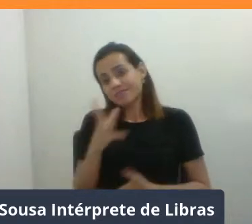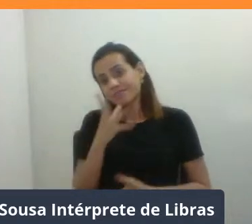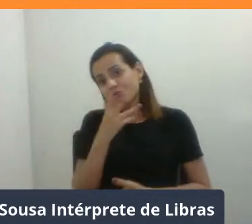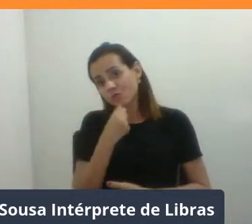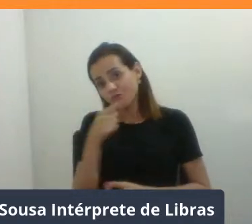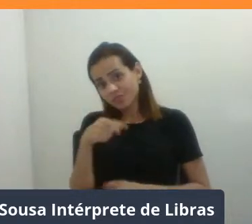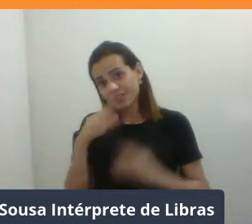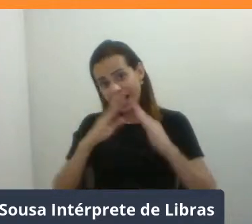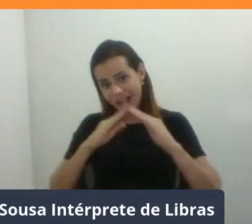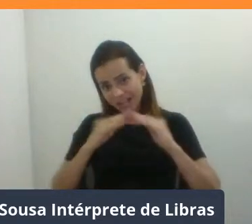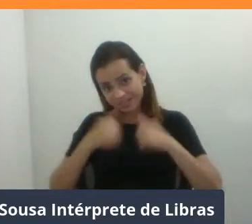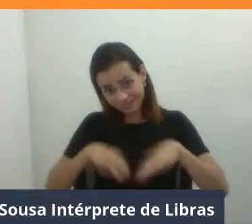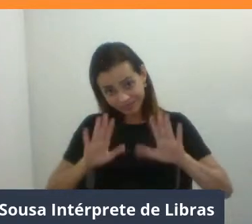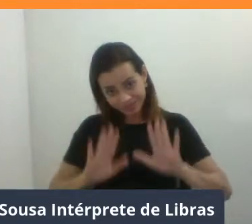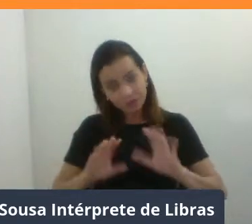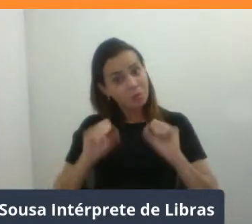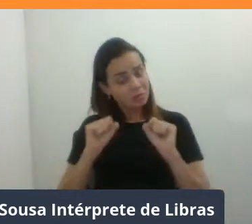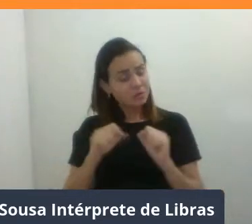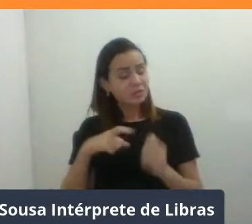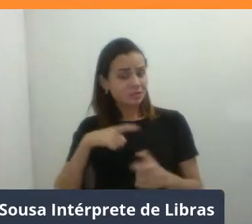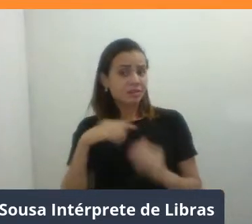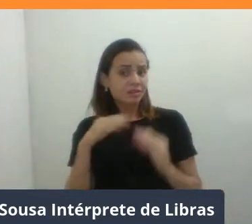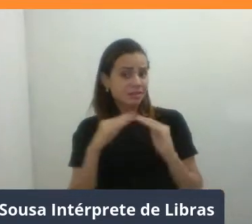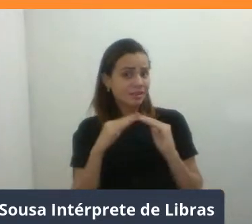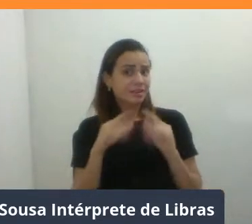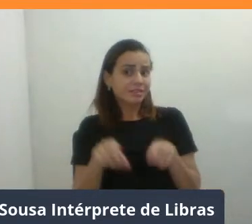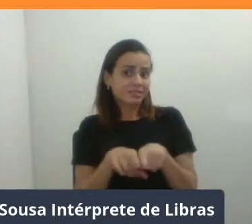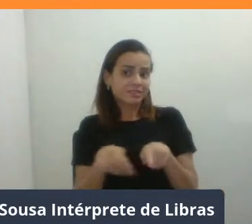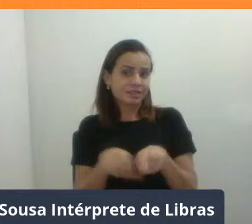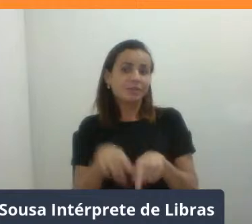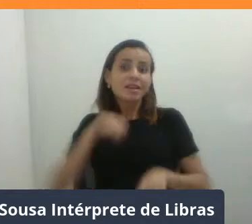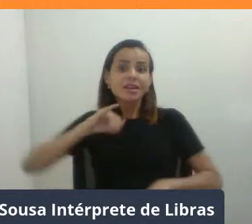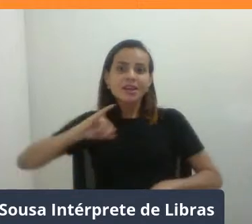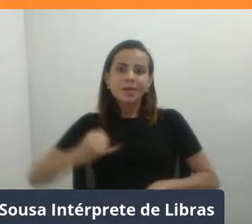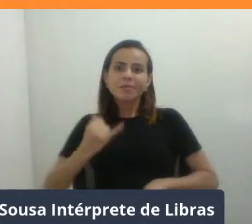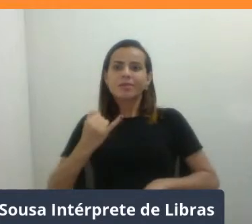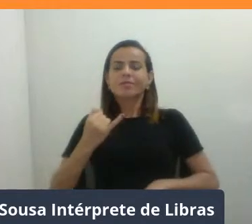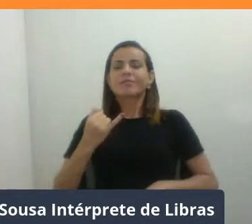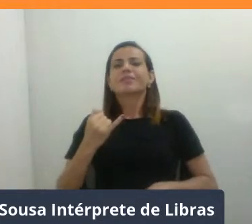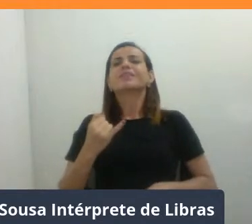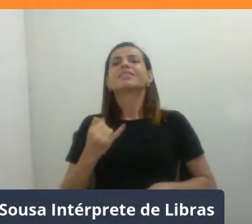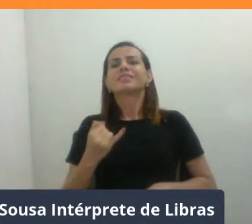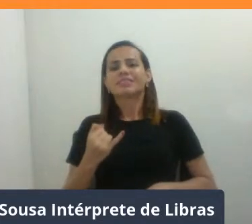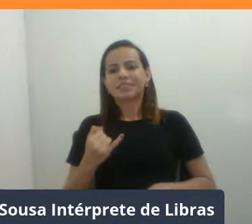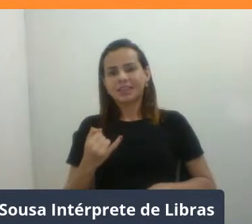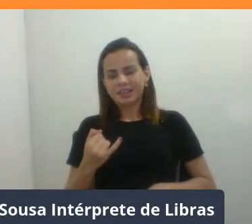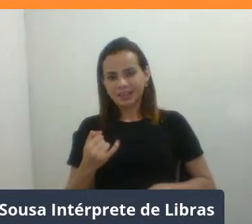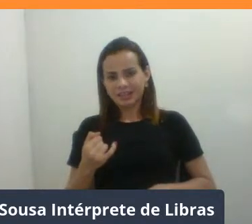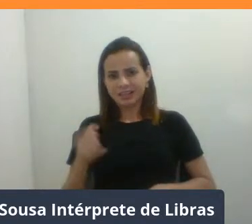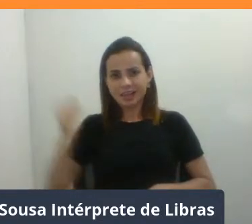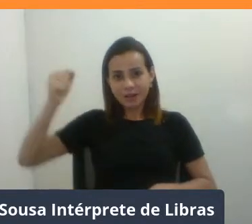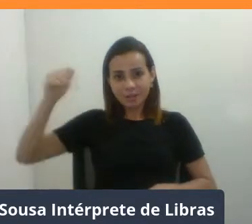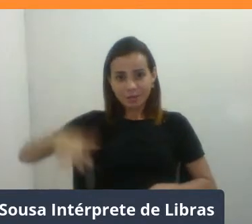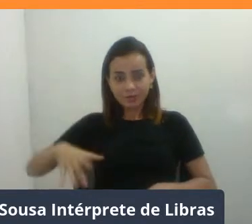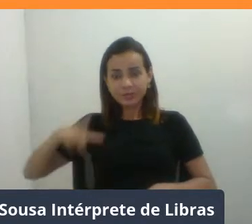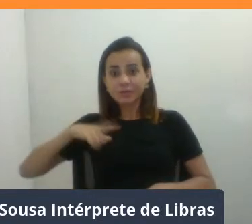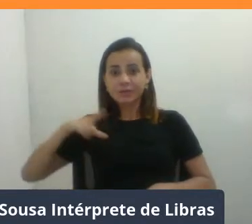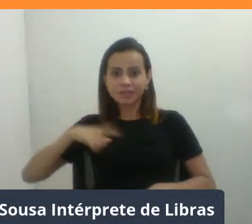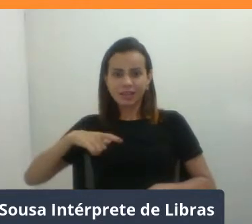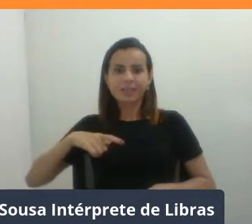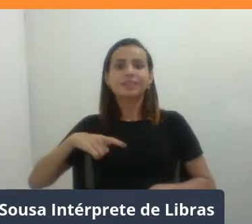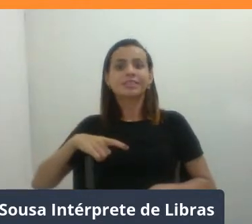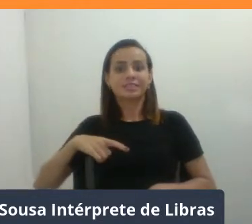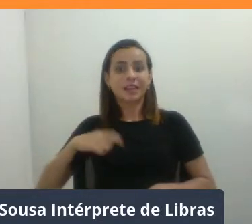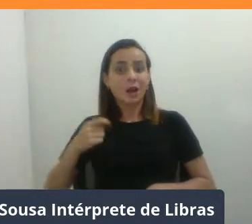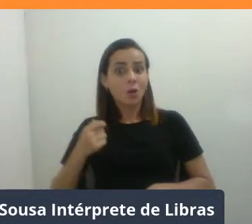pode pedir no chat e aproveitar a promoção especial de desconto que acabou que ela está fazendo